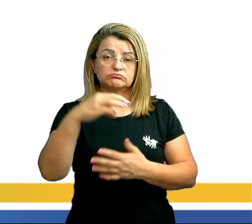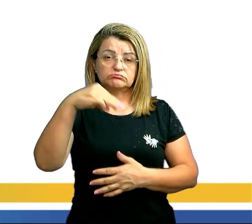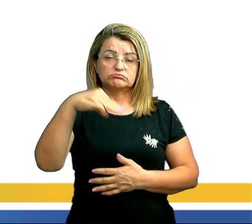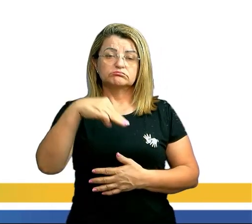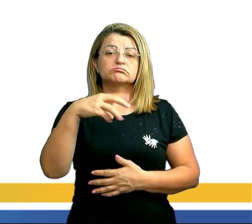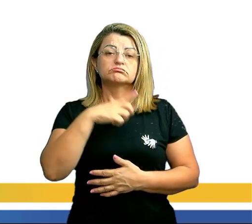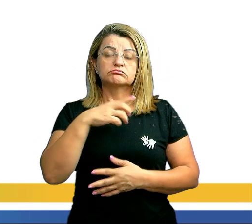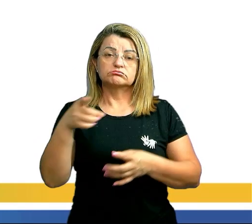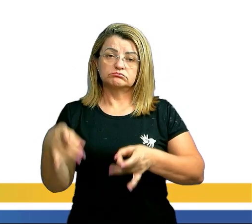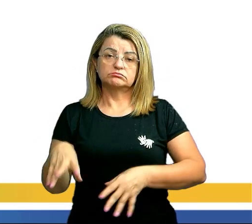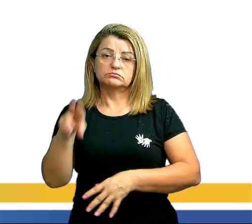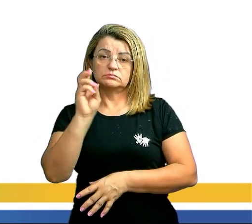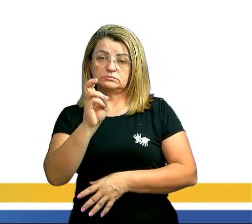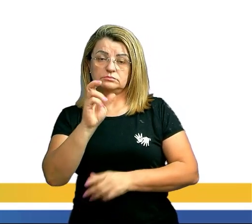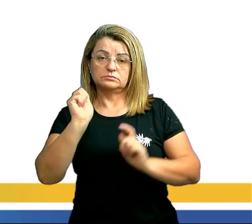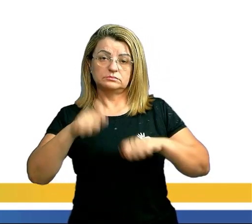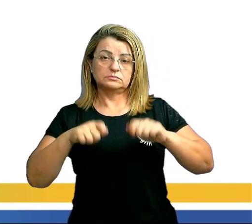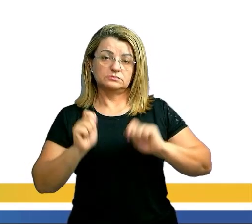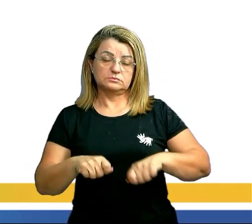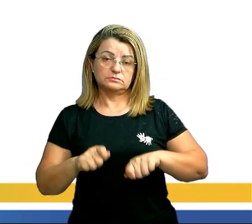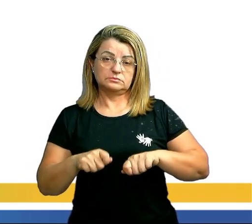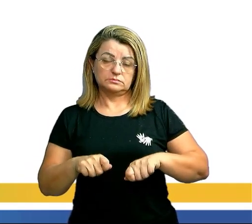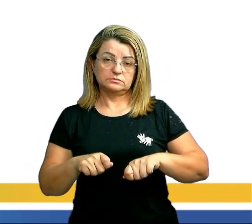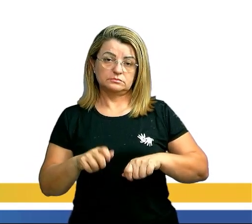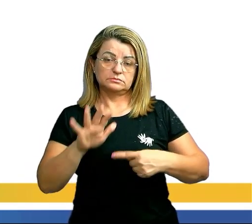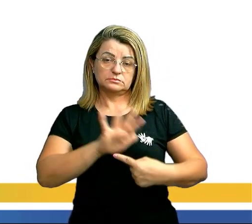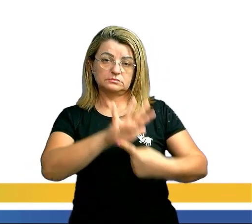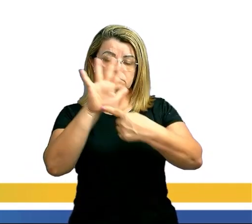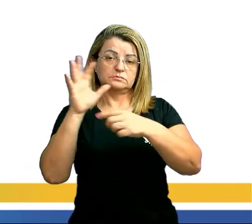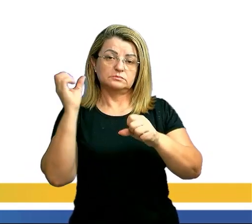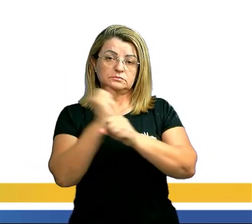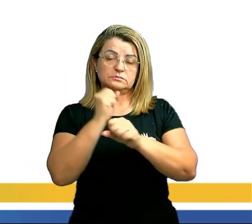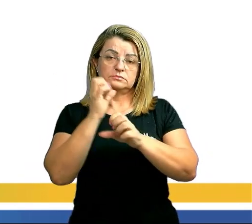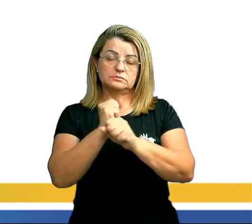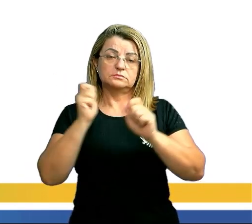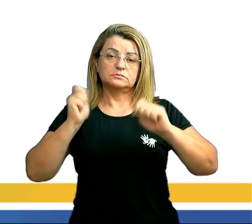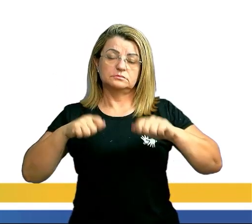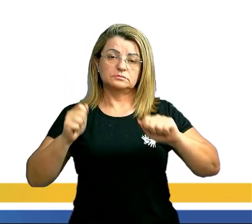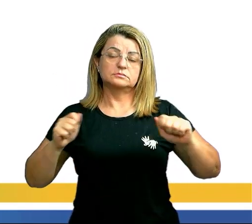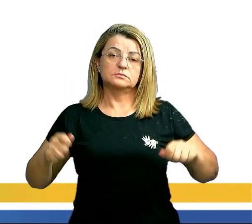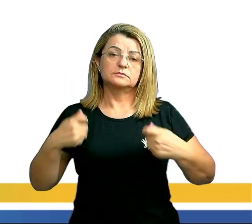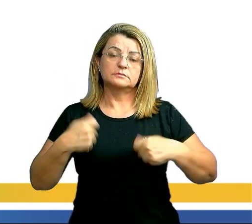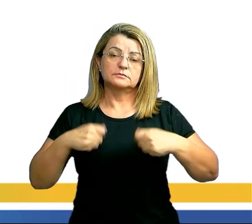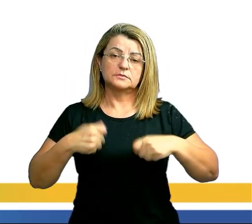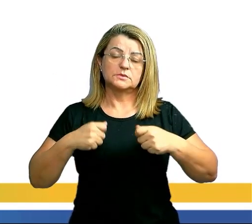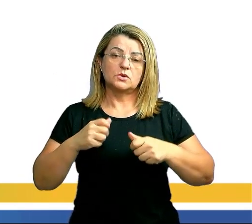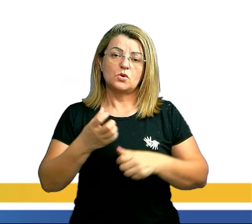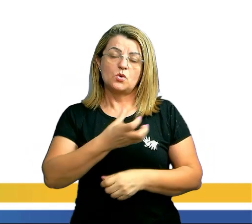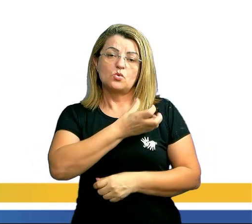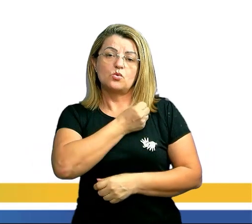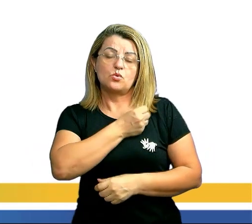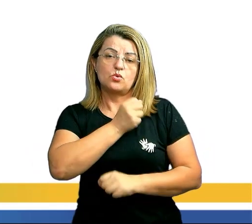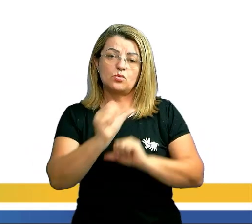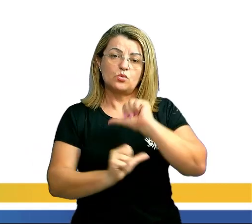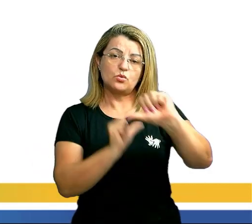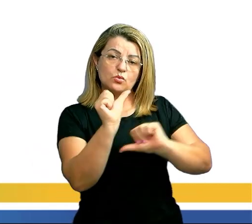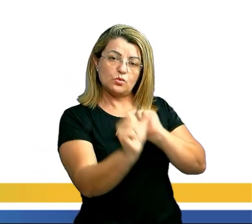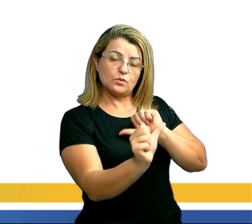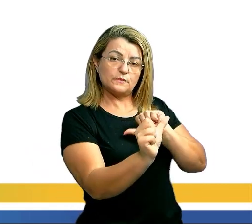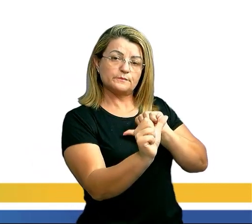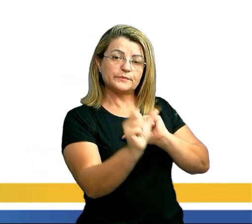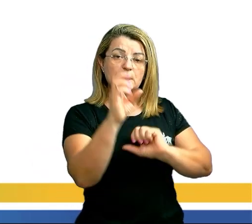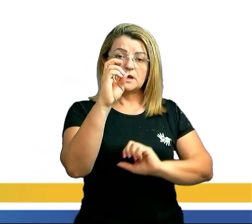possibilidades, tá? Logo, para determinar o total de possibilidades, calculamos o número de permutações. Então, vai ficar o quê, ó?